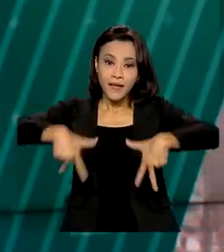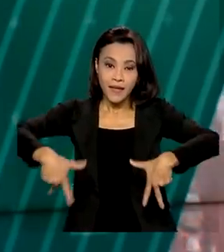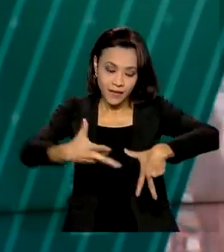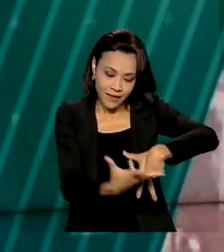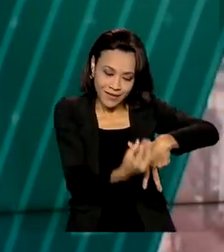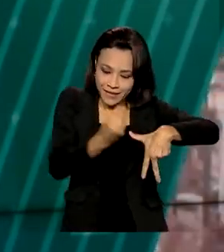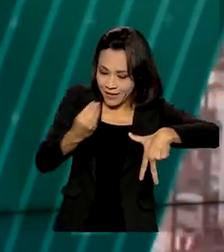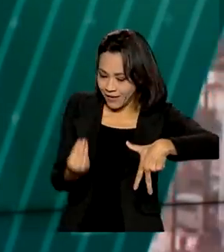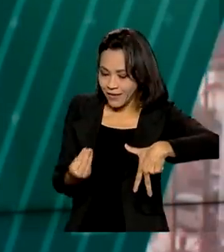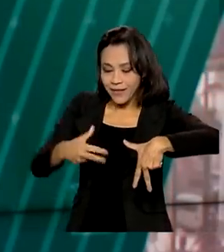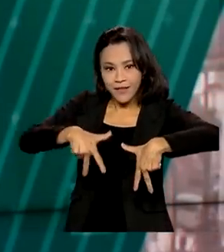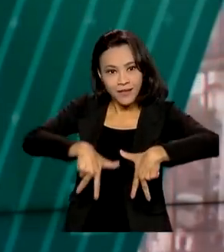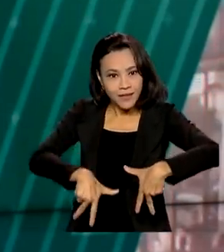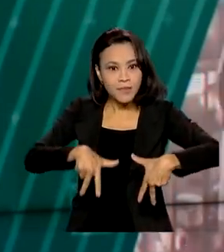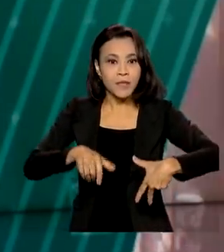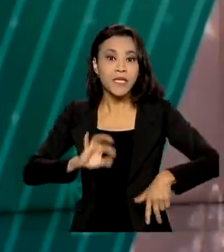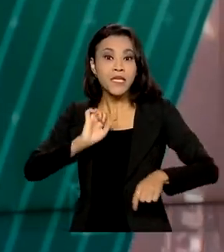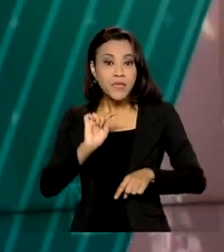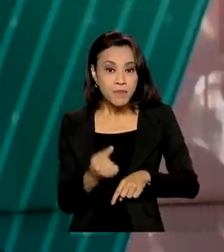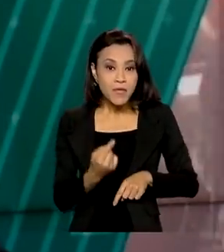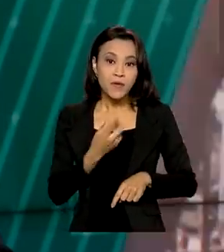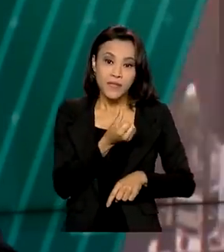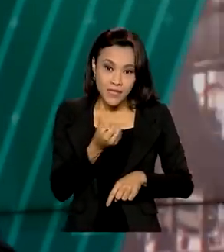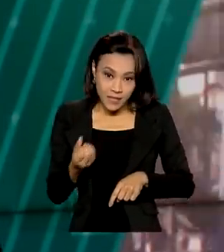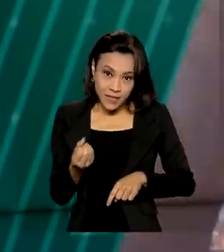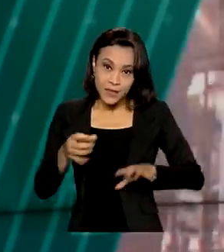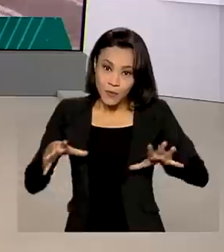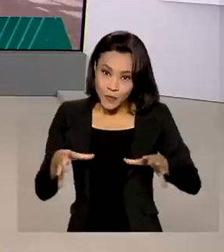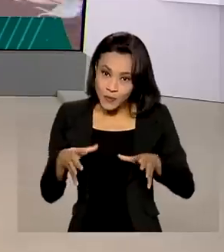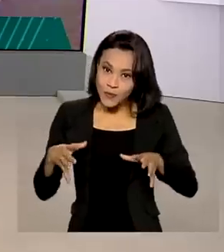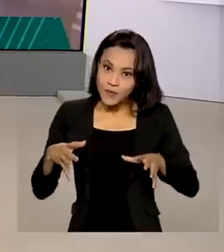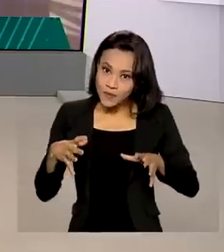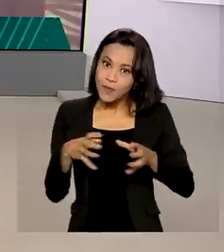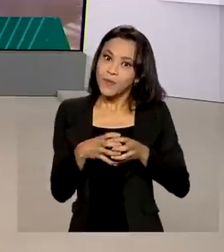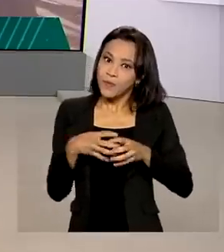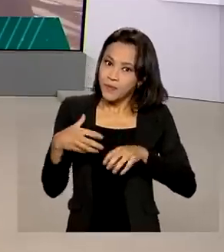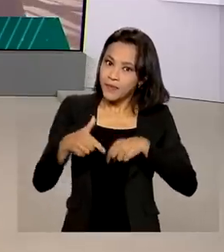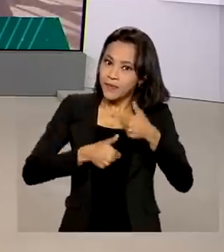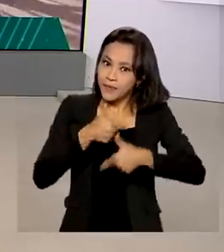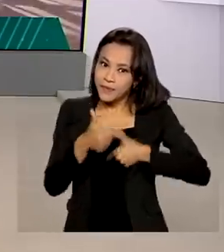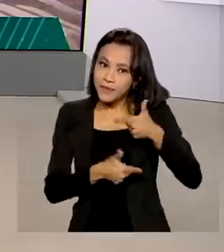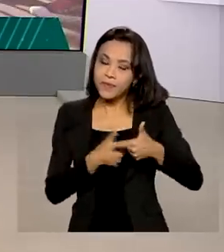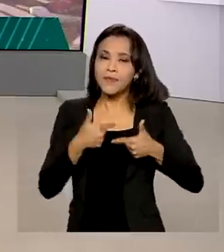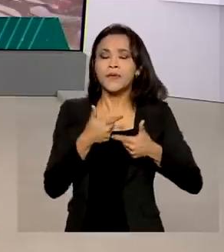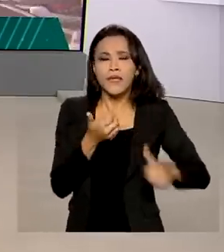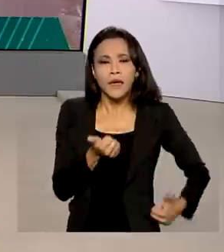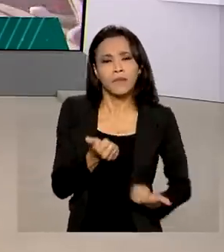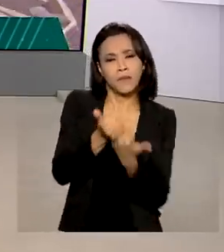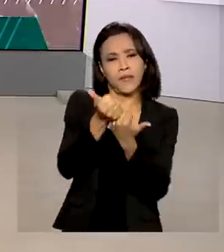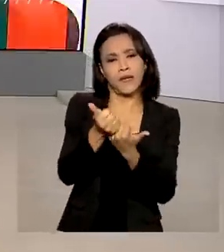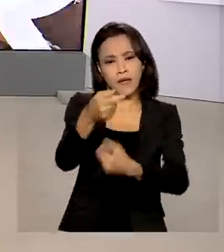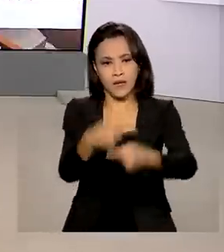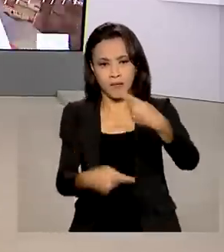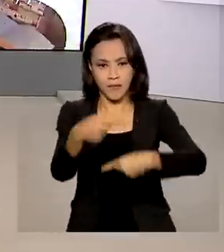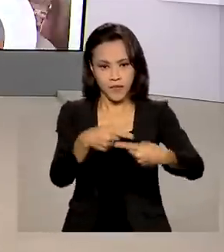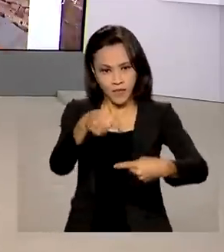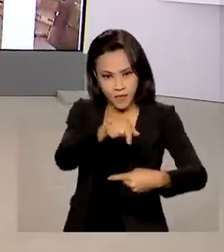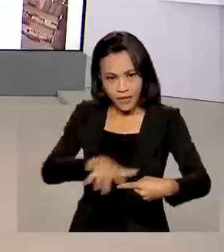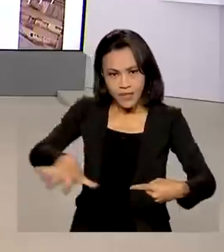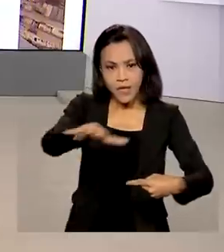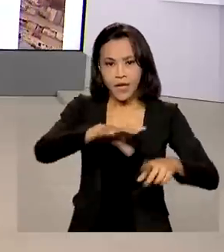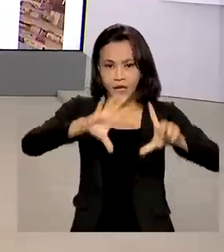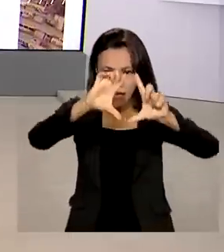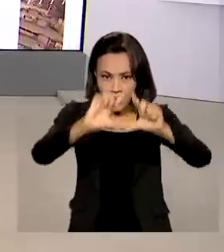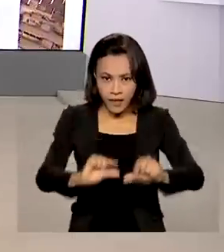de 1.600 equipes, 1.600 equipes habilitadas. E para fortalecer as políticas públicas do setor e reduzir a fila de